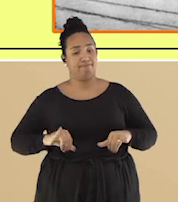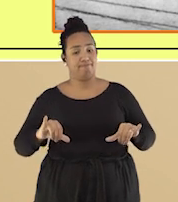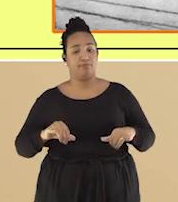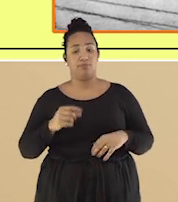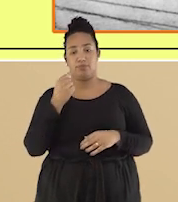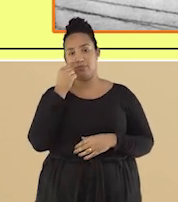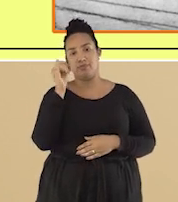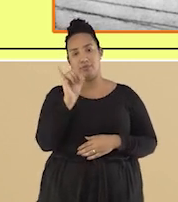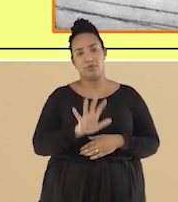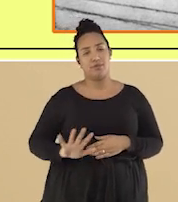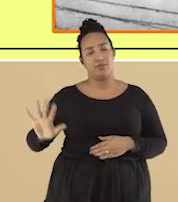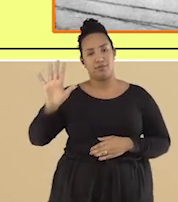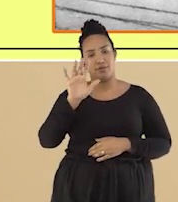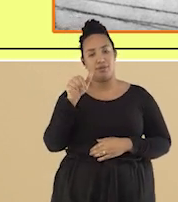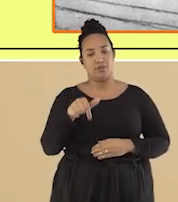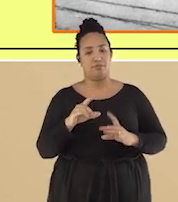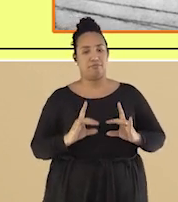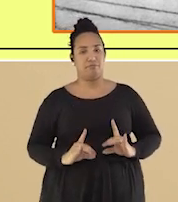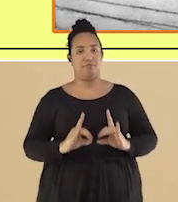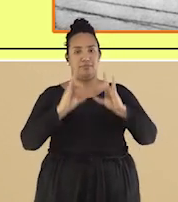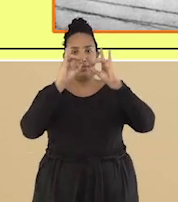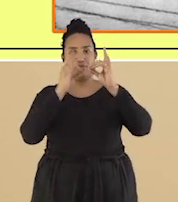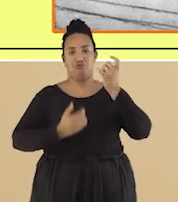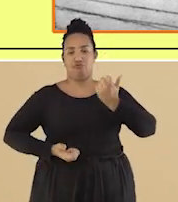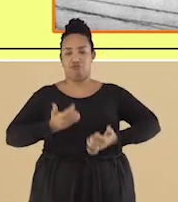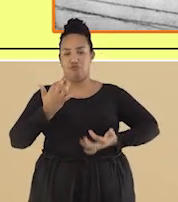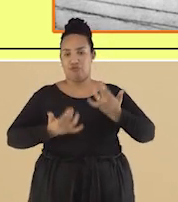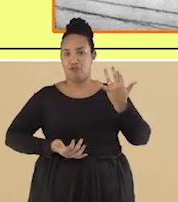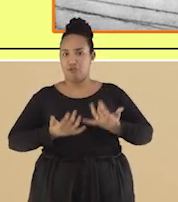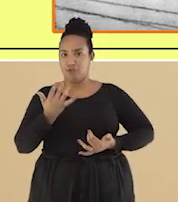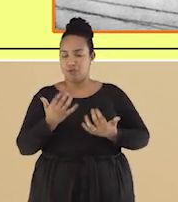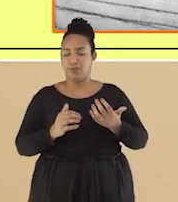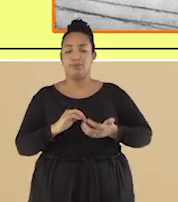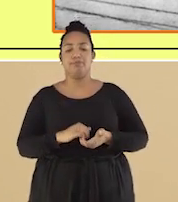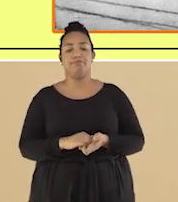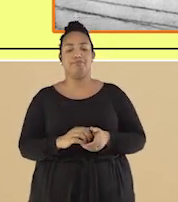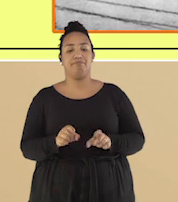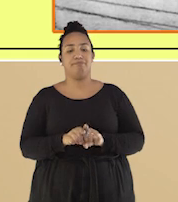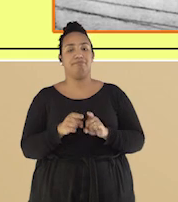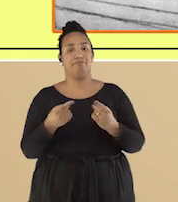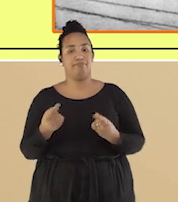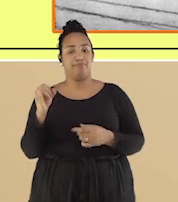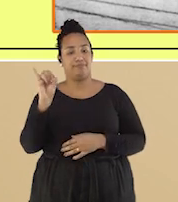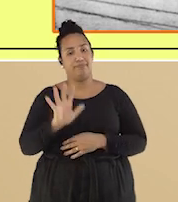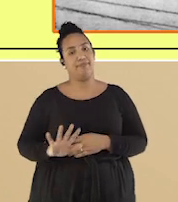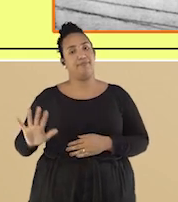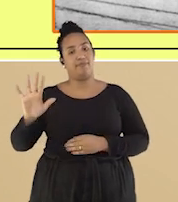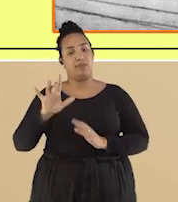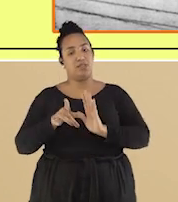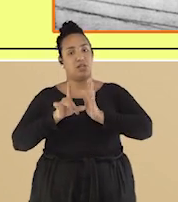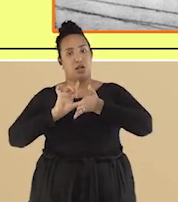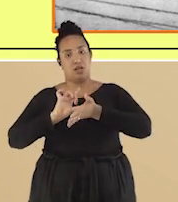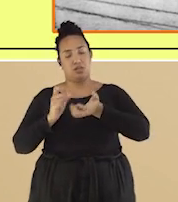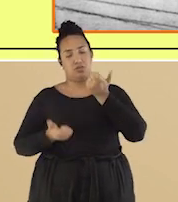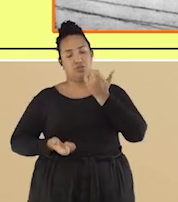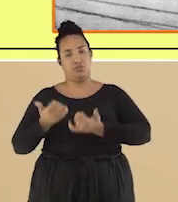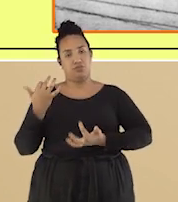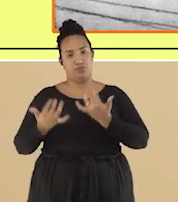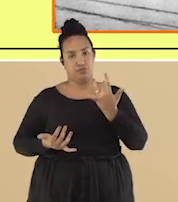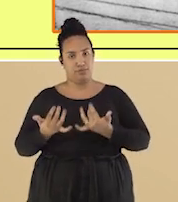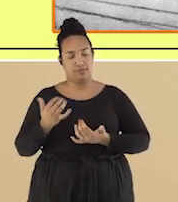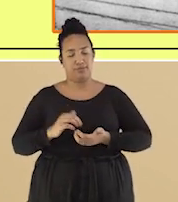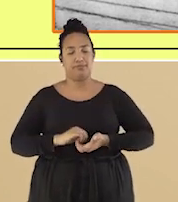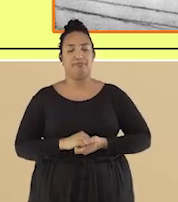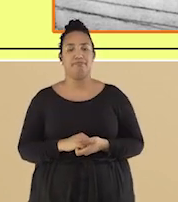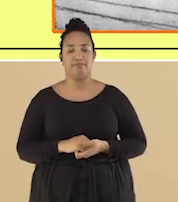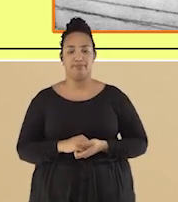fachada da sede da União Nacional dos Estudantes e, do lado, a imagem incendiada pelos militares já em abril